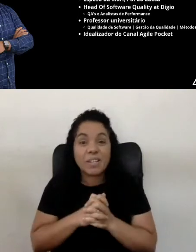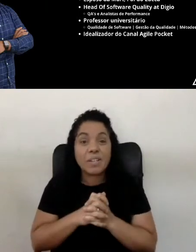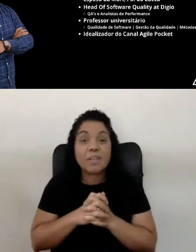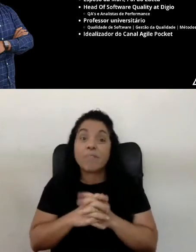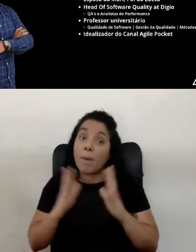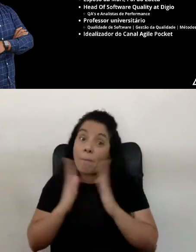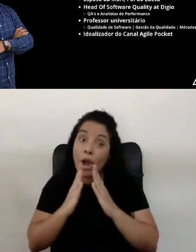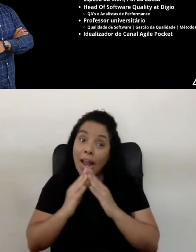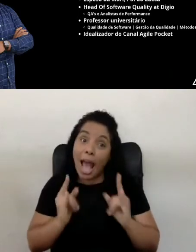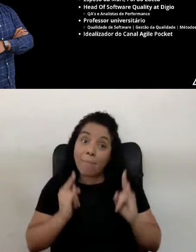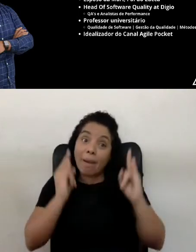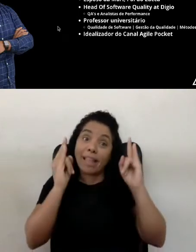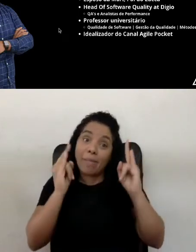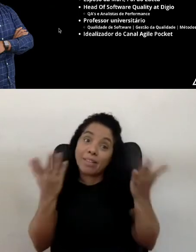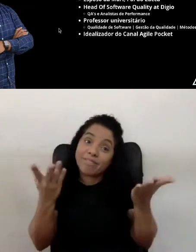Morar em apartamento é isso.